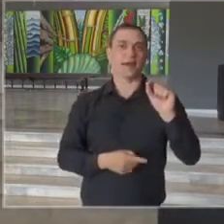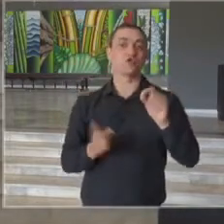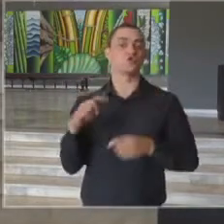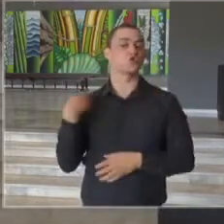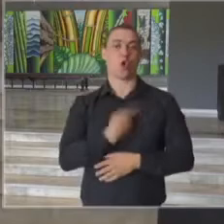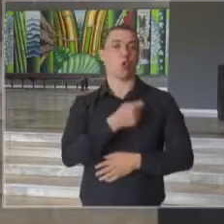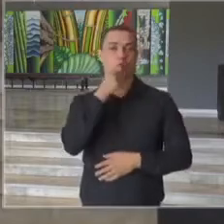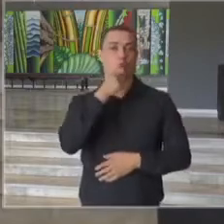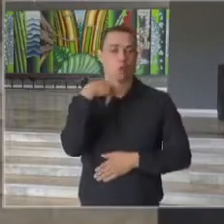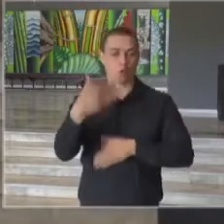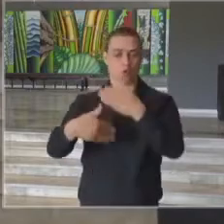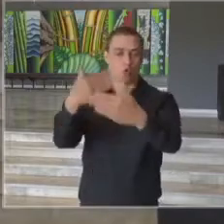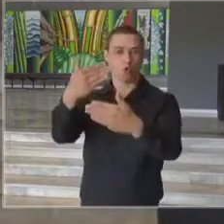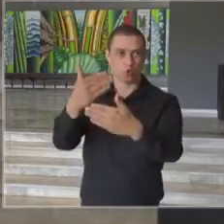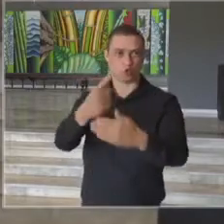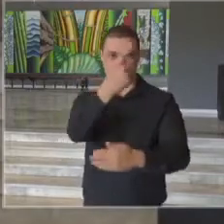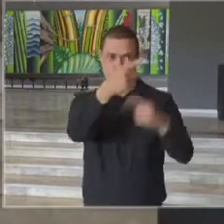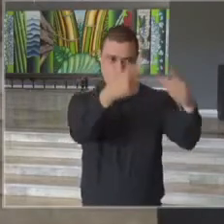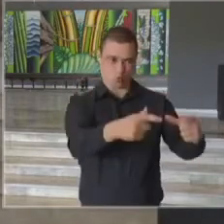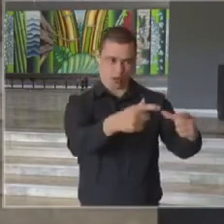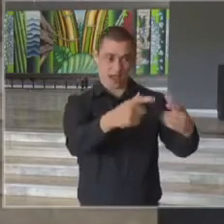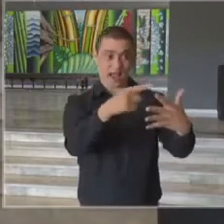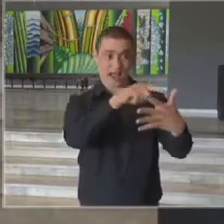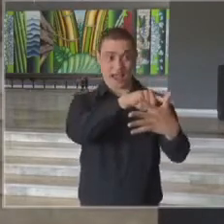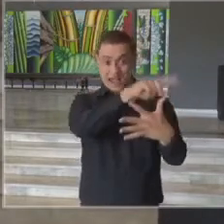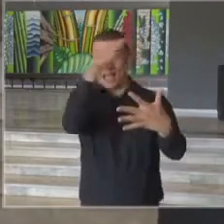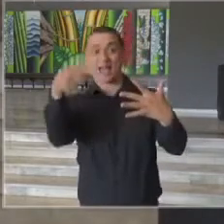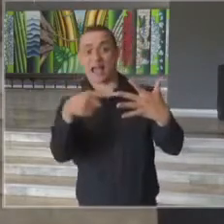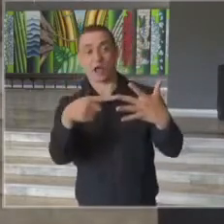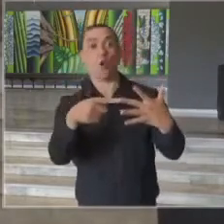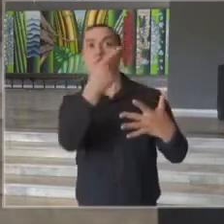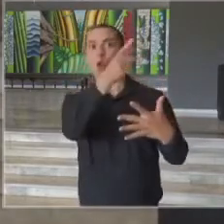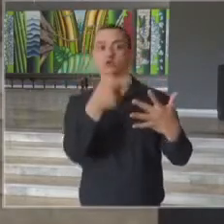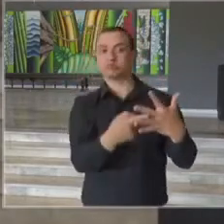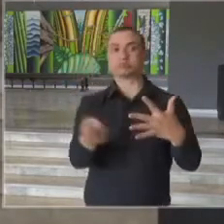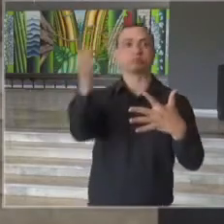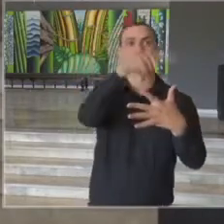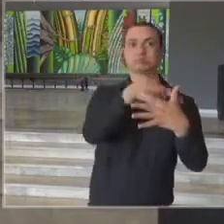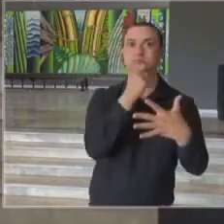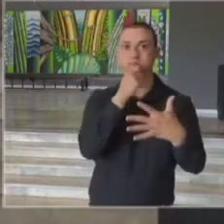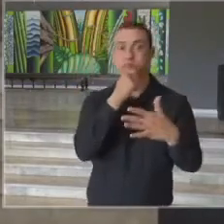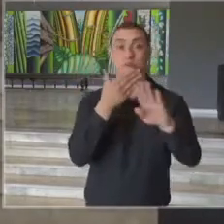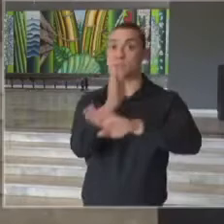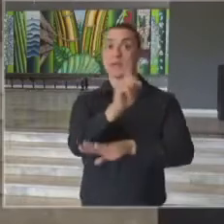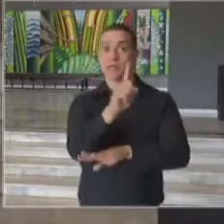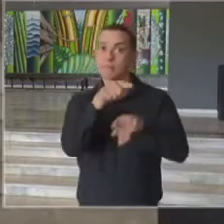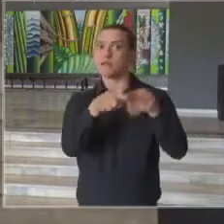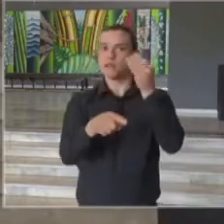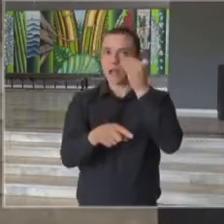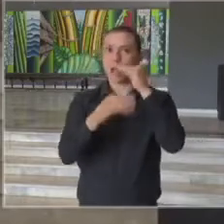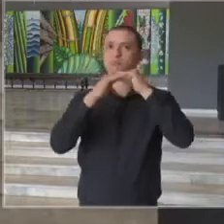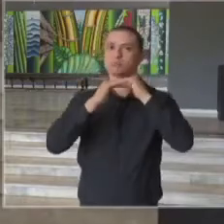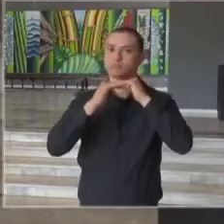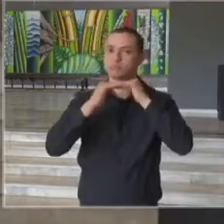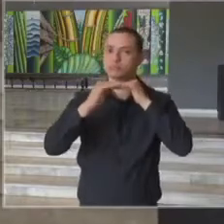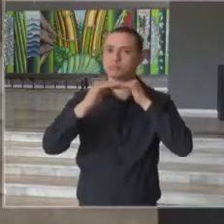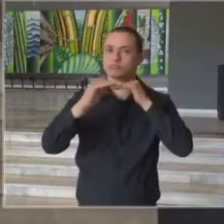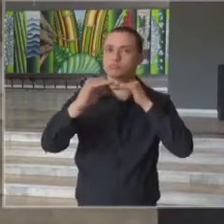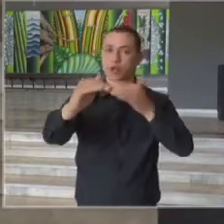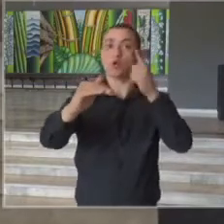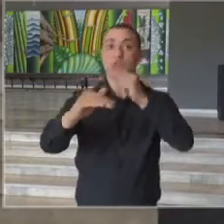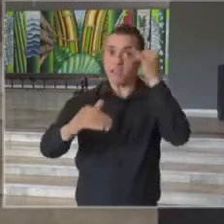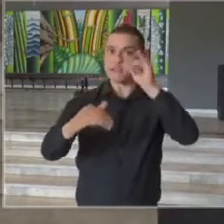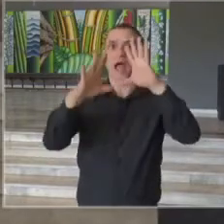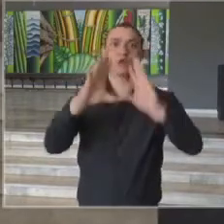vai avançar uma região para uma fase nova, nem regredir da fase onde encontra, para exatamente trazer essa estabilidade.